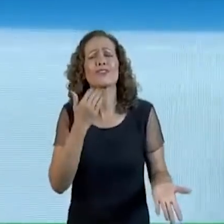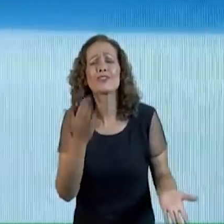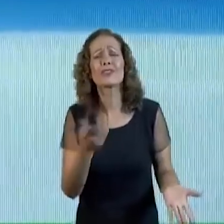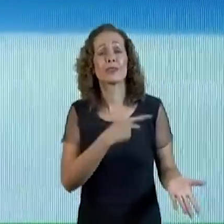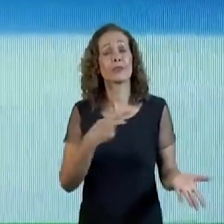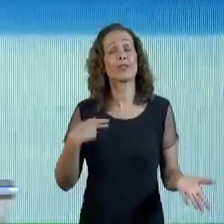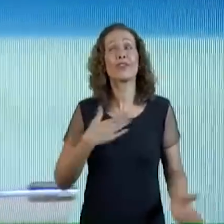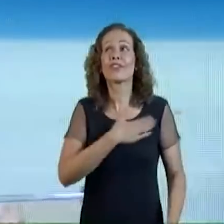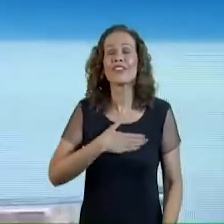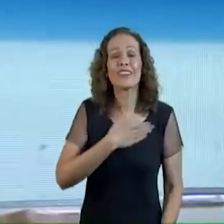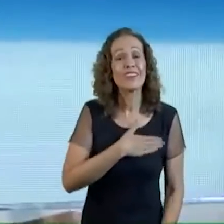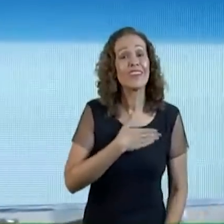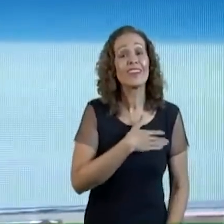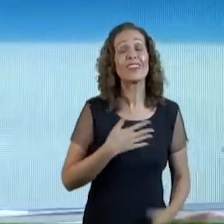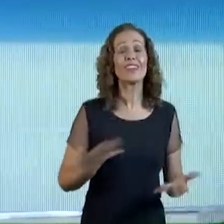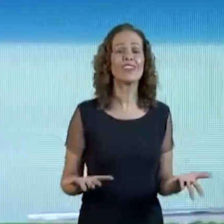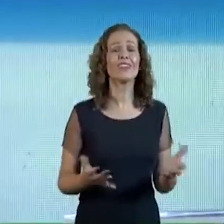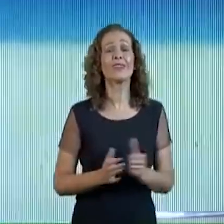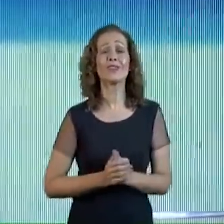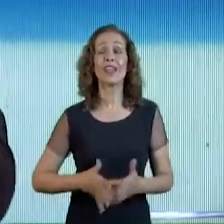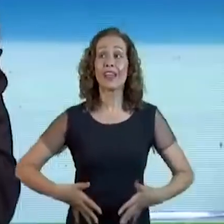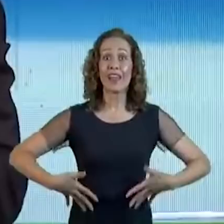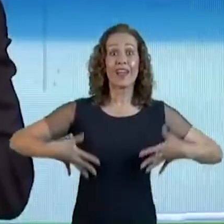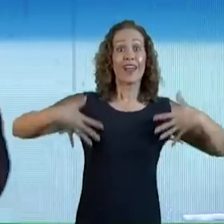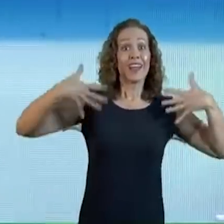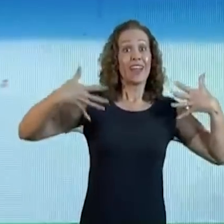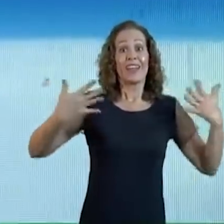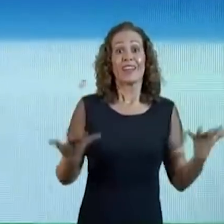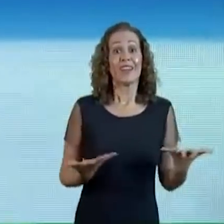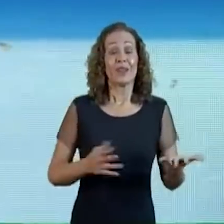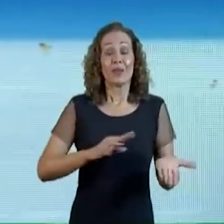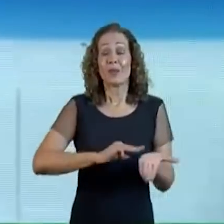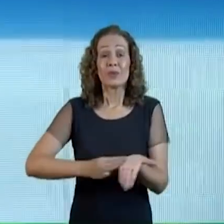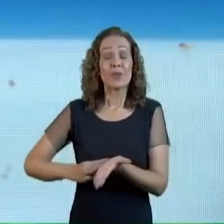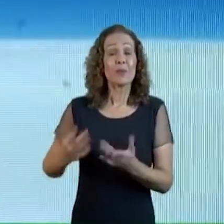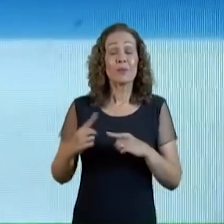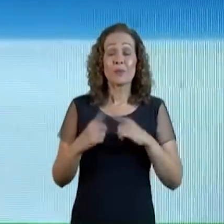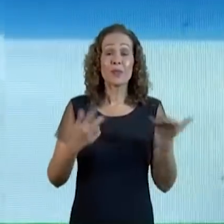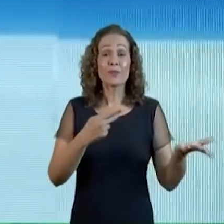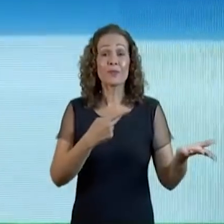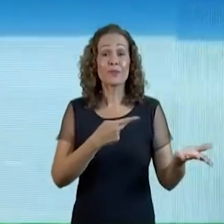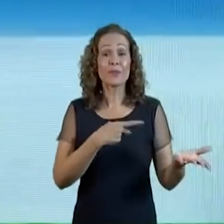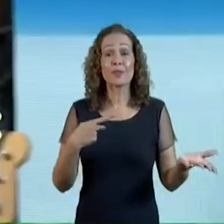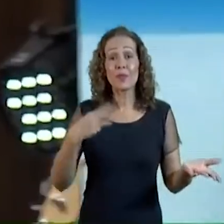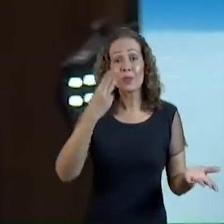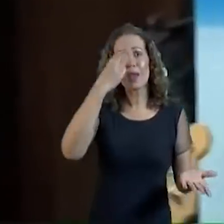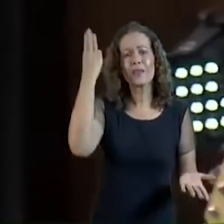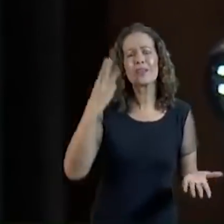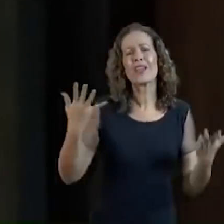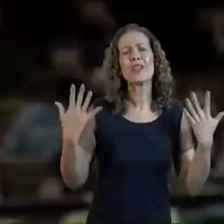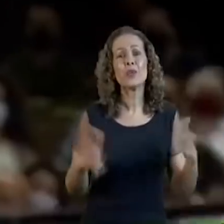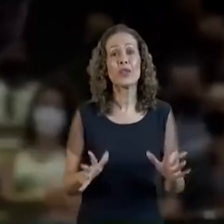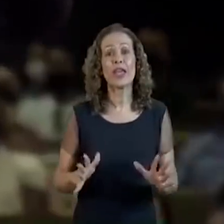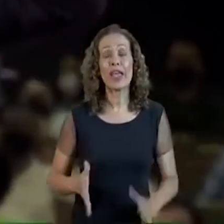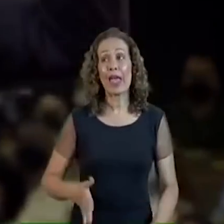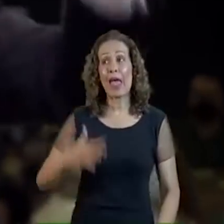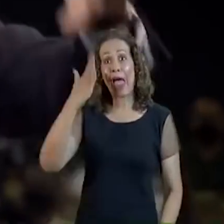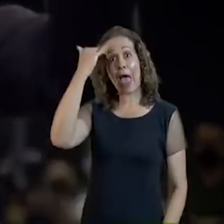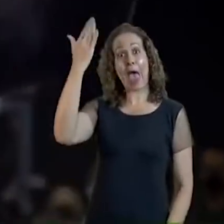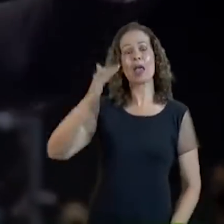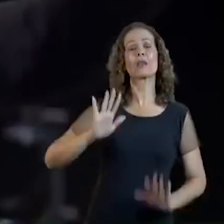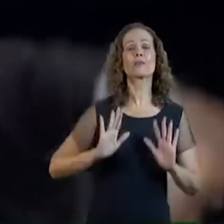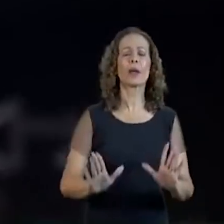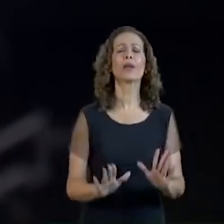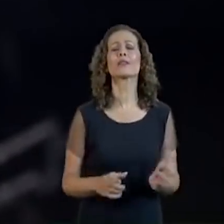gente Ele quer ter orgulho Do rebanho Eu conheço o pastor Mas Ele não quer se promover Mas o que que ele quer? O bem das